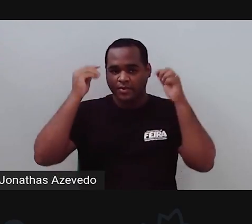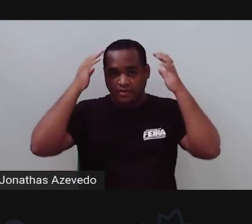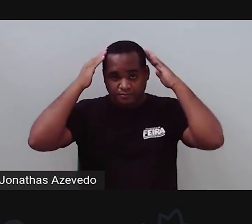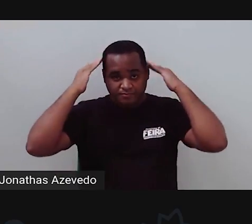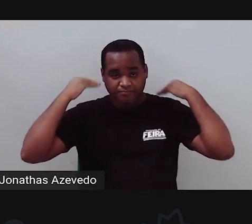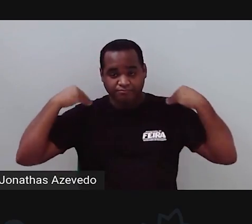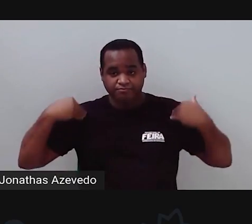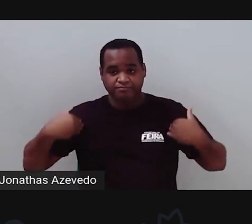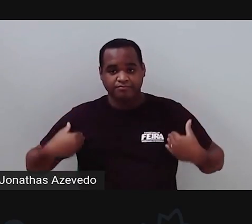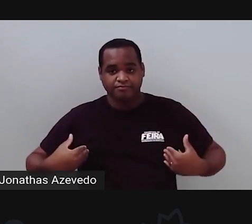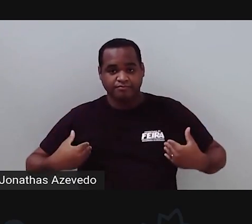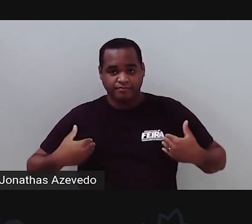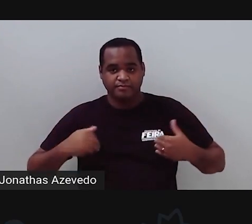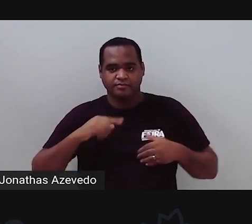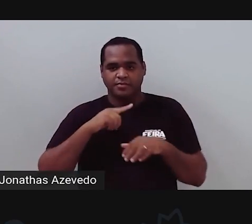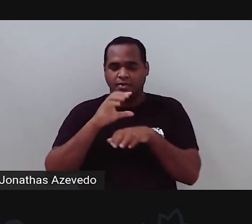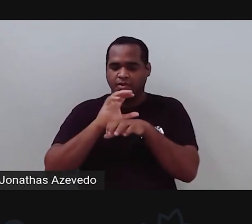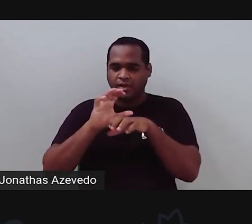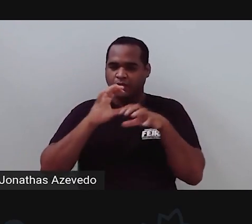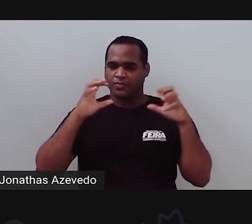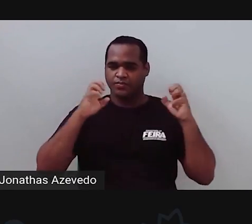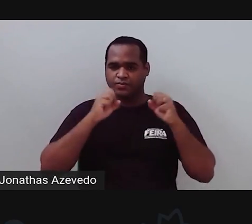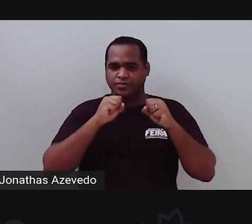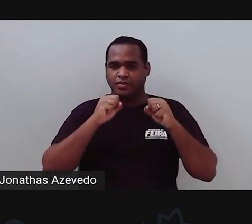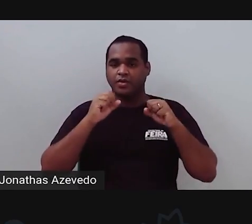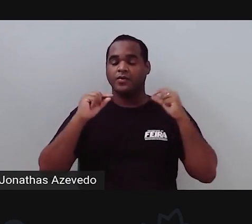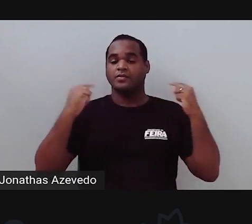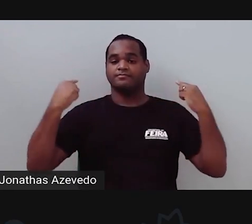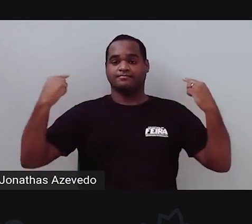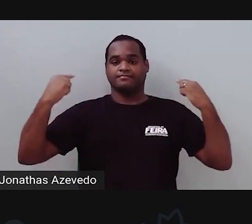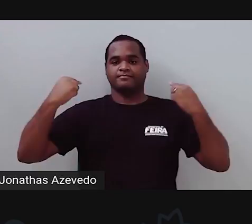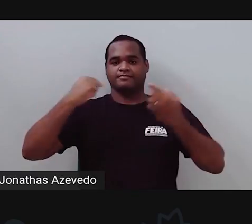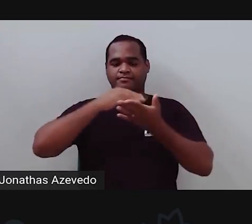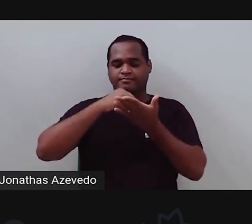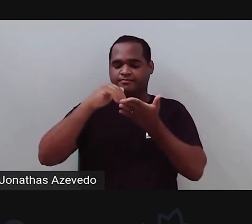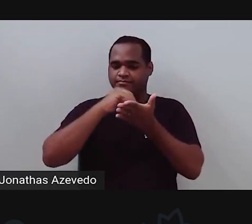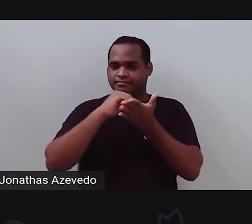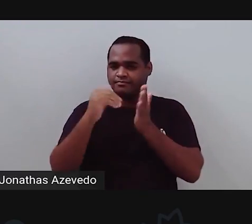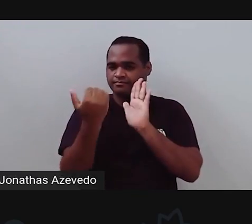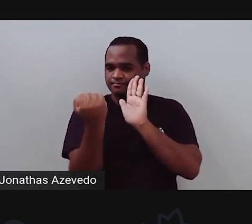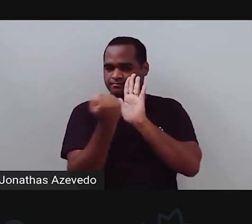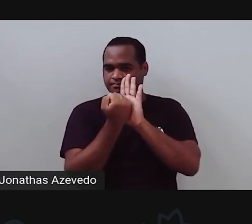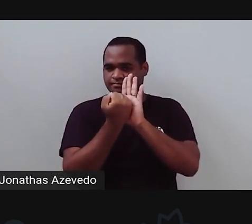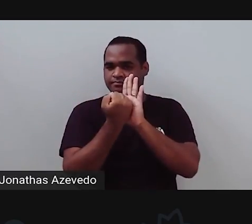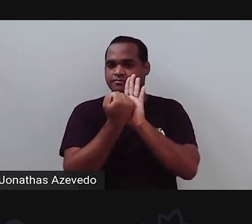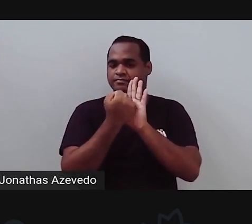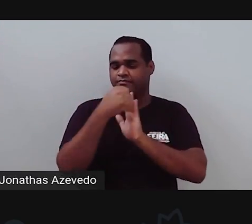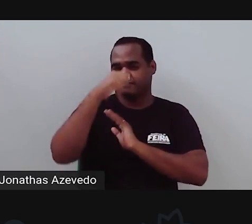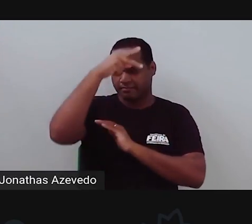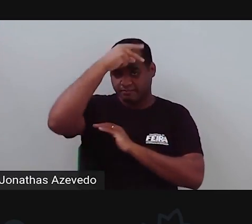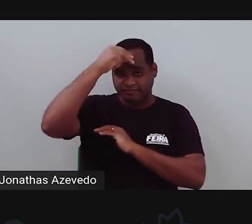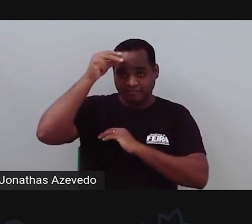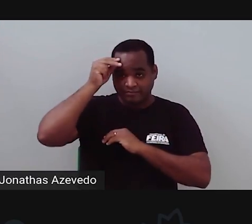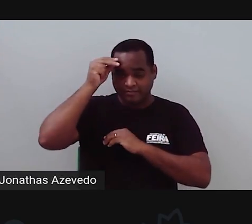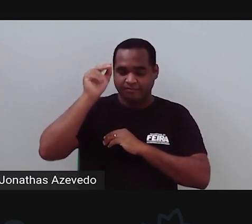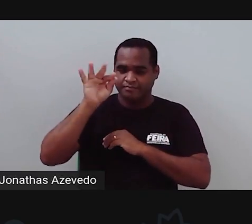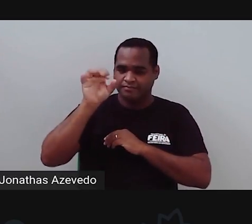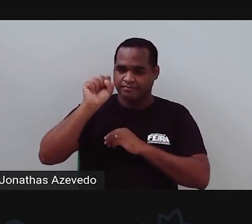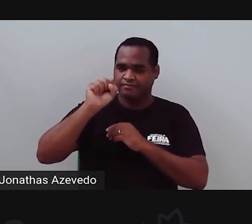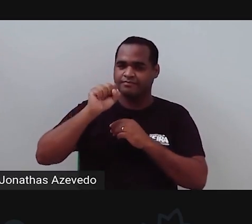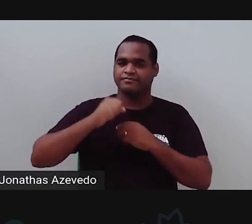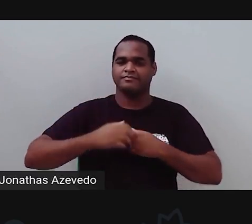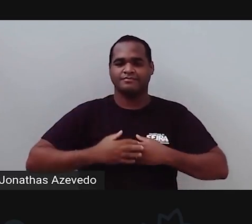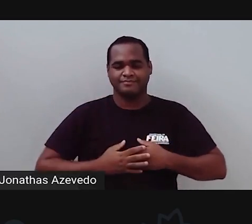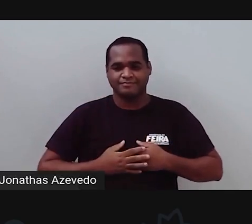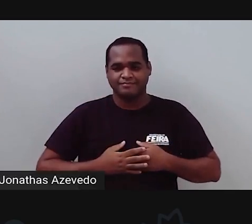compridos um pouco abaixo do ombro, castanho escuro. Aqui atrás de mim tem a logo da Prefeitura Municipal de Feira de Santana e da Secretaria Municipal de